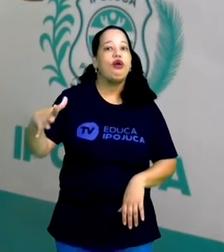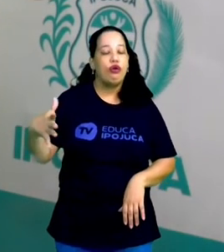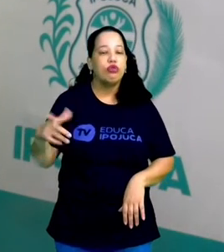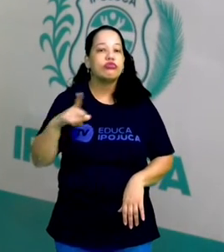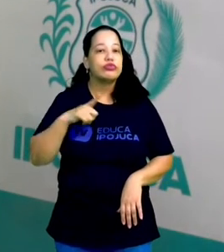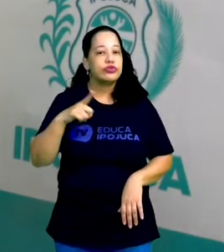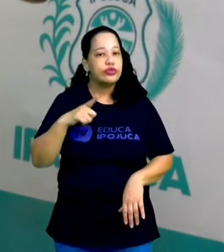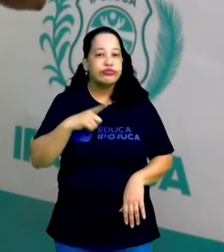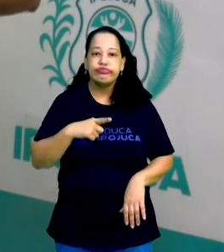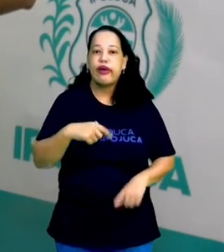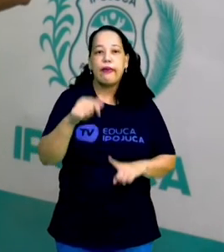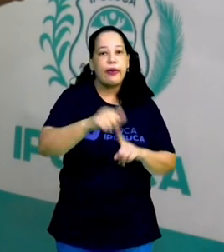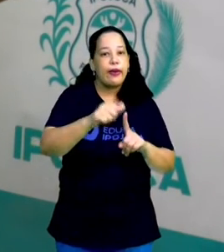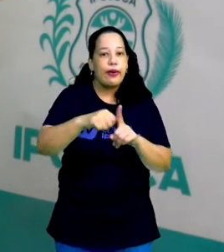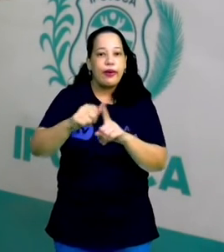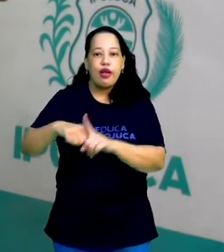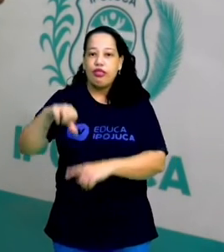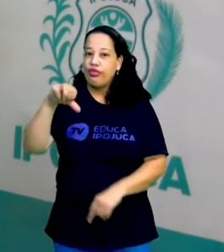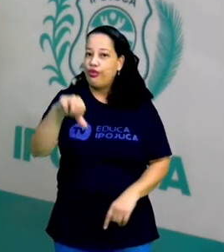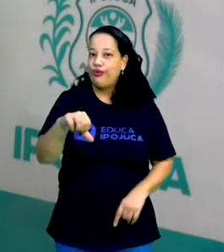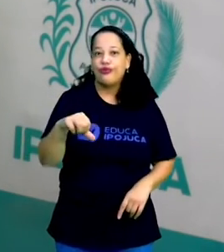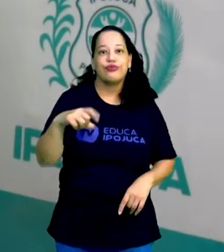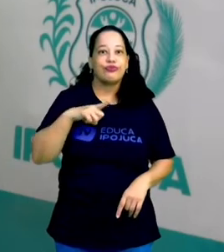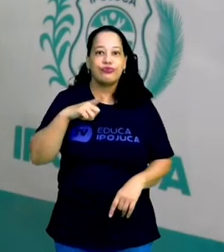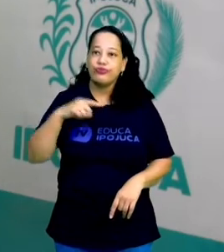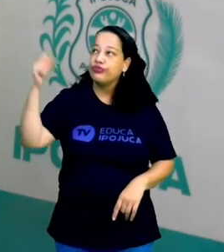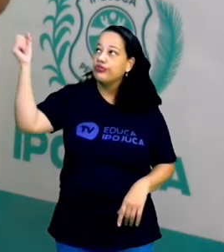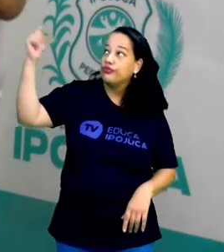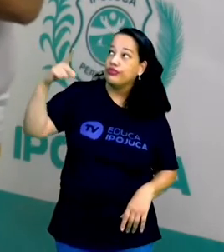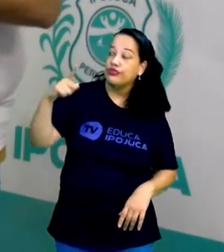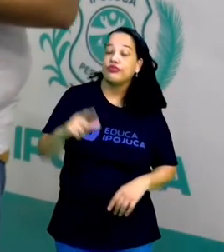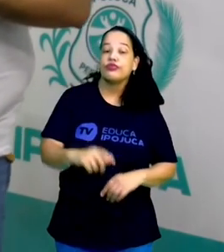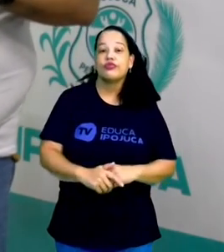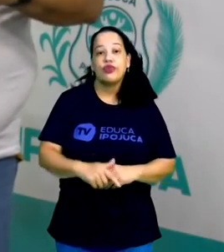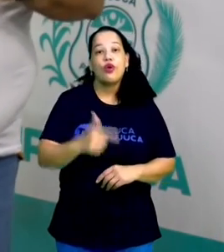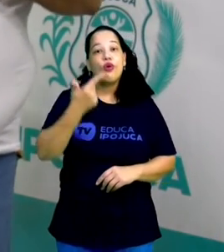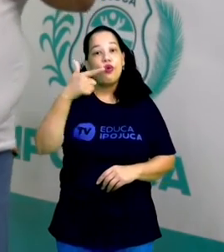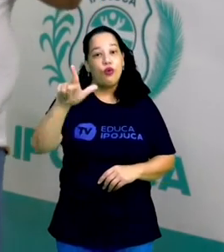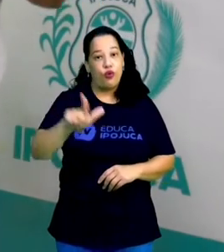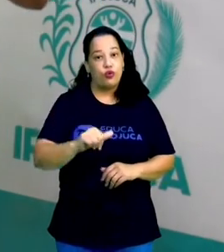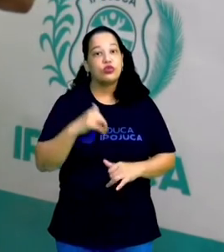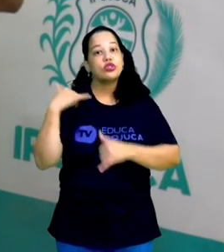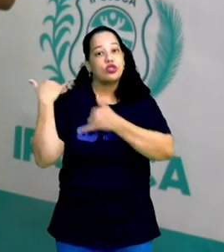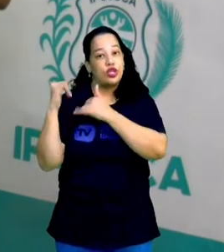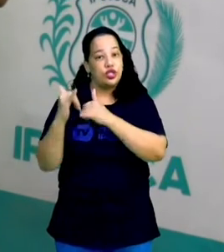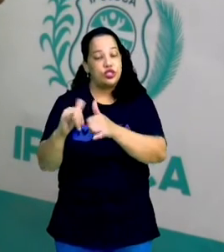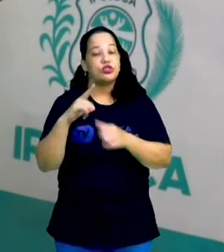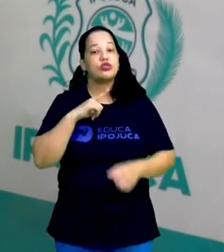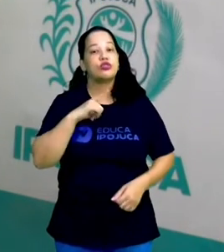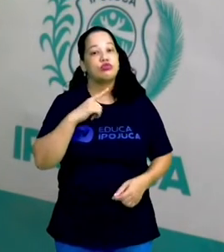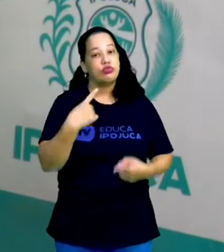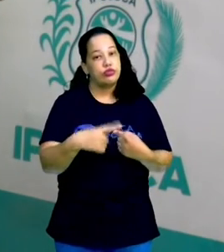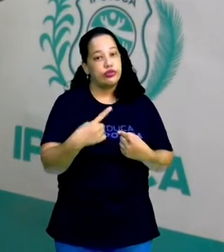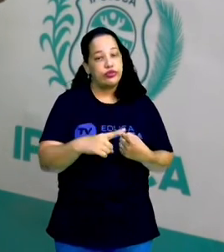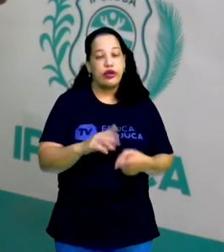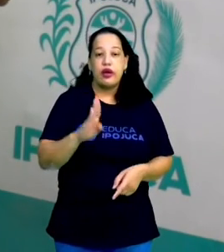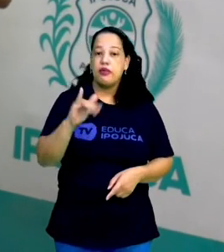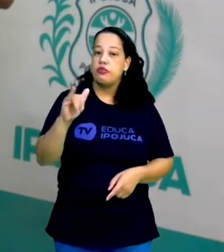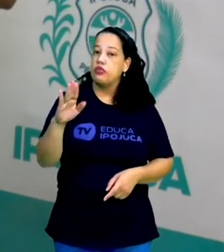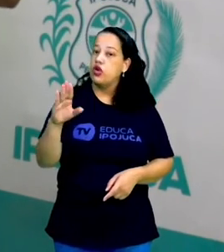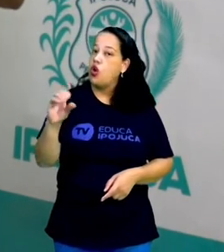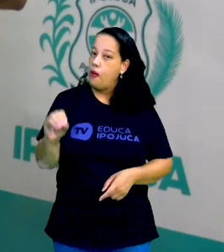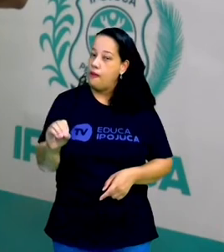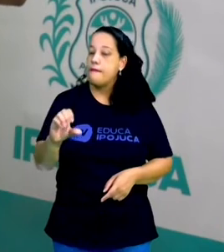em nove meses por ano. E outras fontes de energia, como a biomassa, como a energia